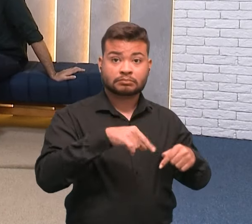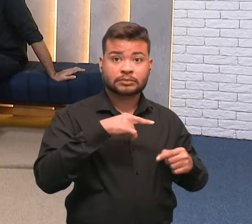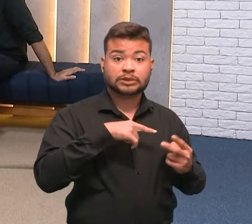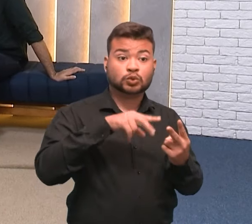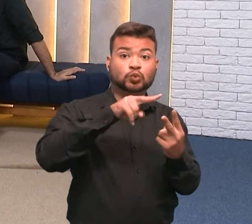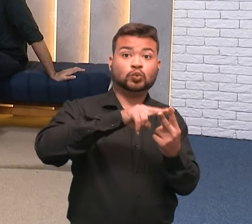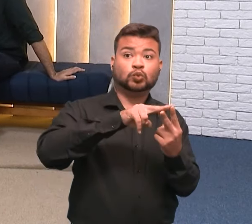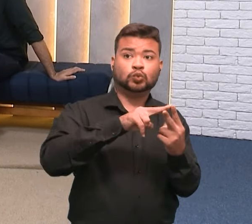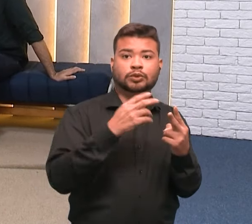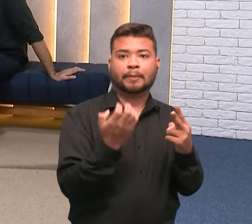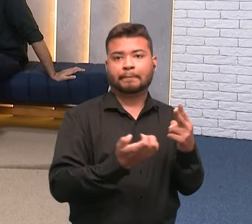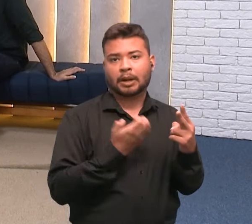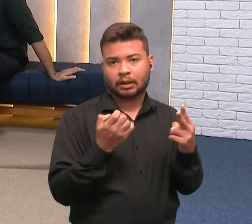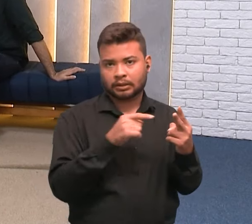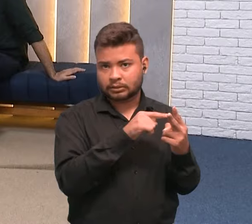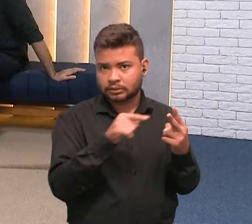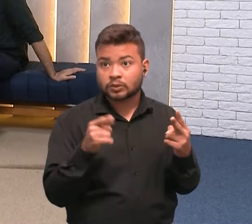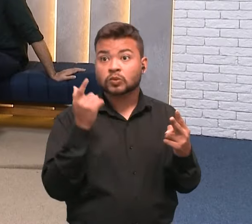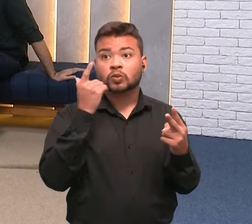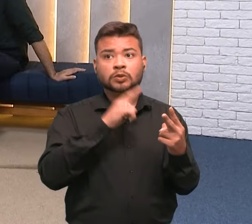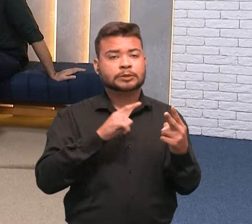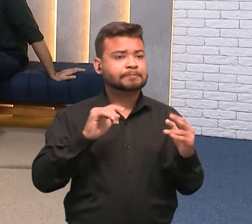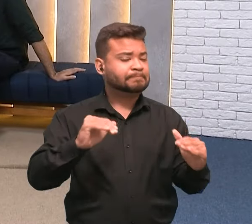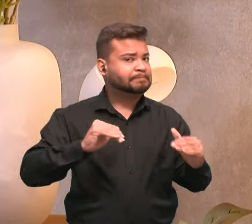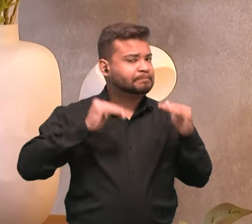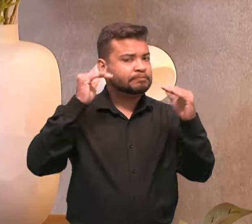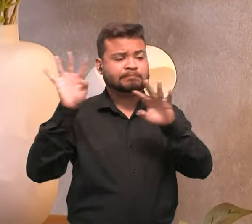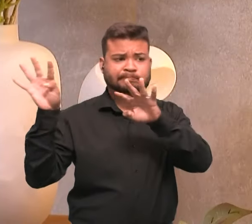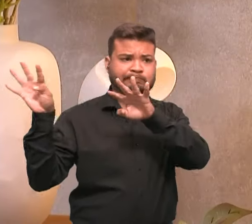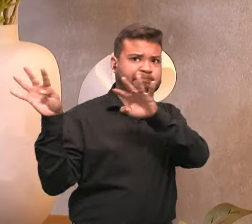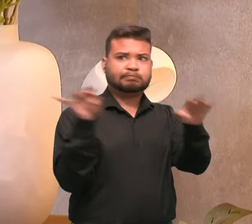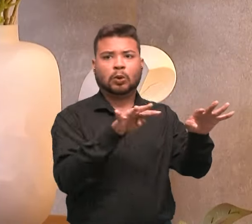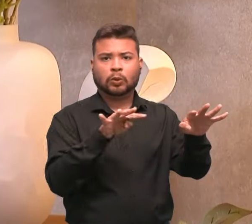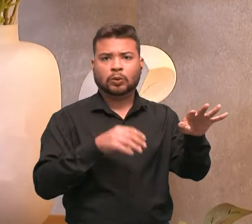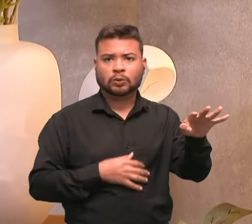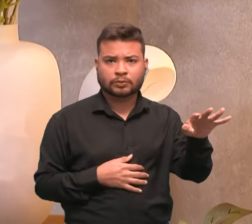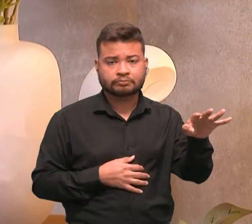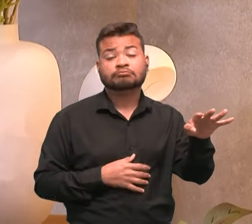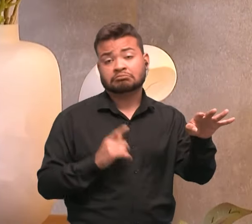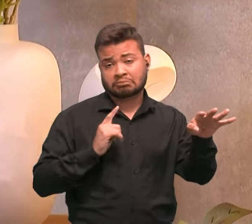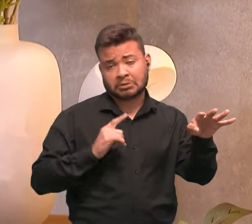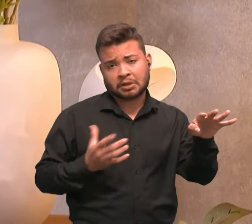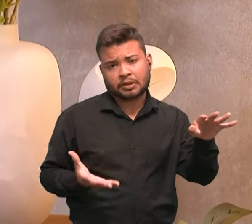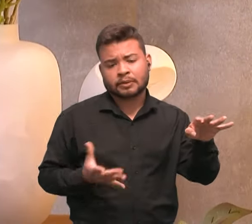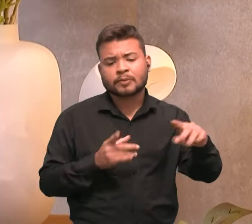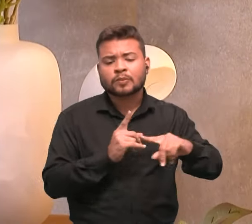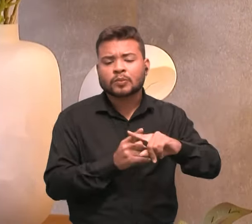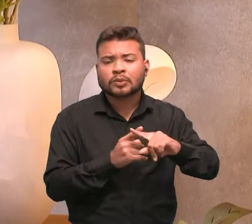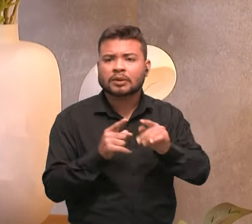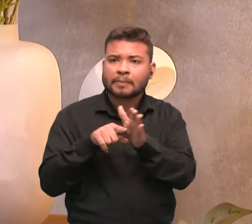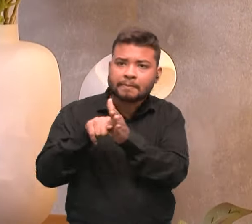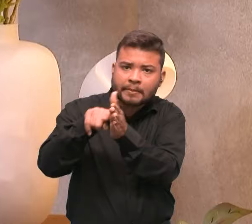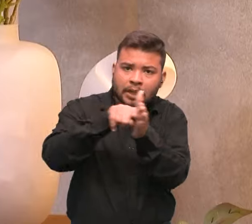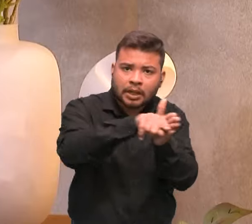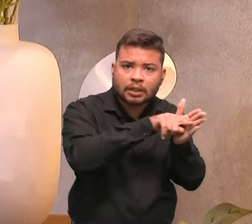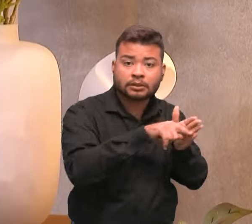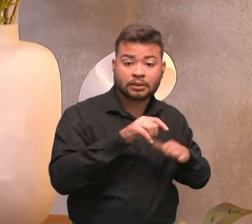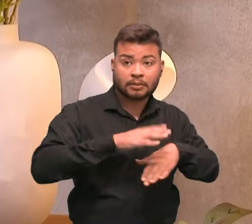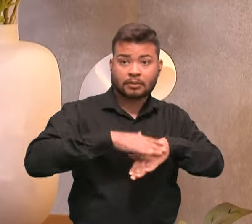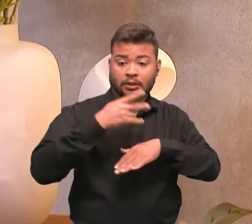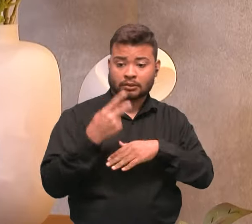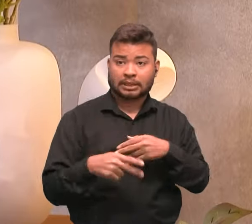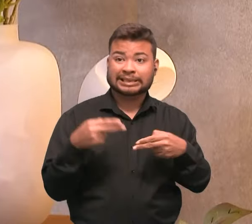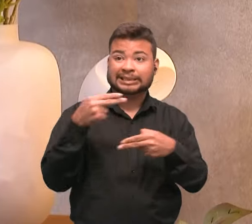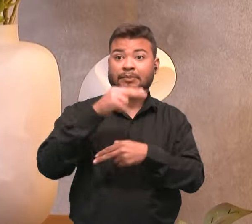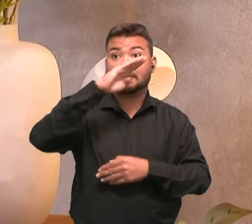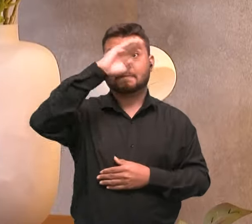empresas que se destacaram, né, dentro de chamadas e de levantamentos que o Sebrae Nacional